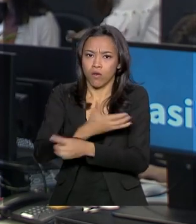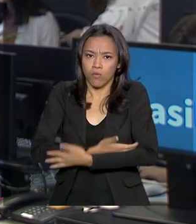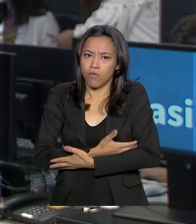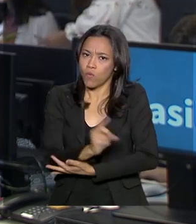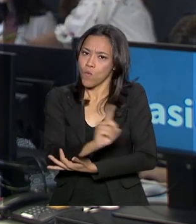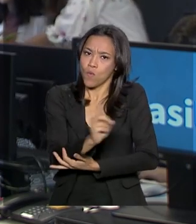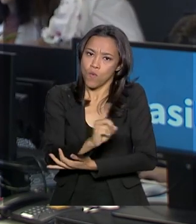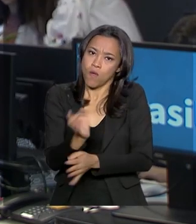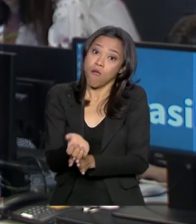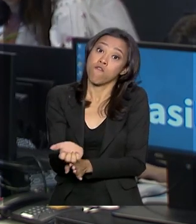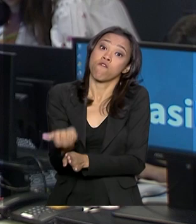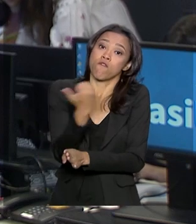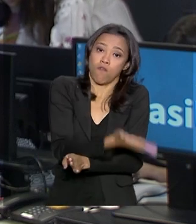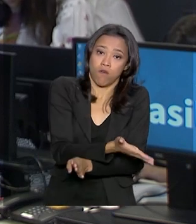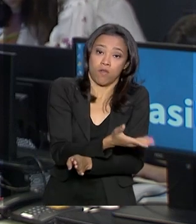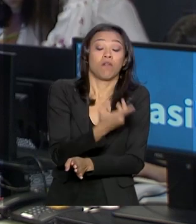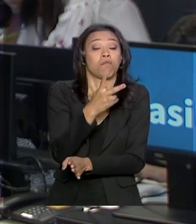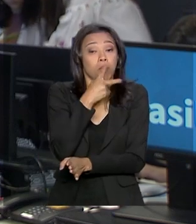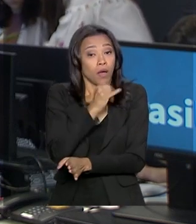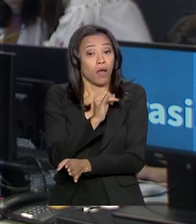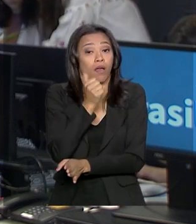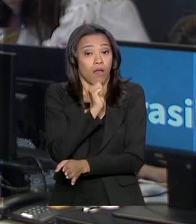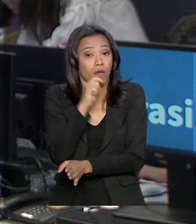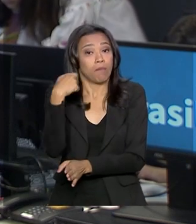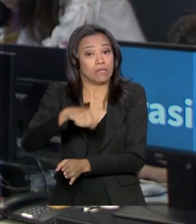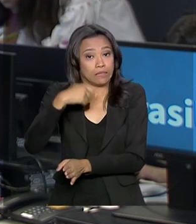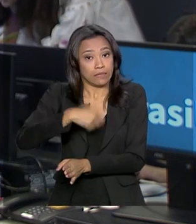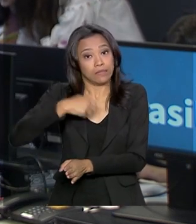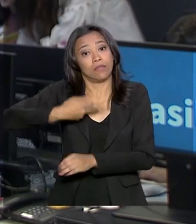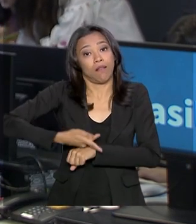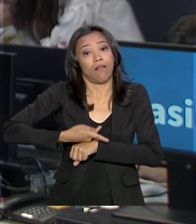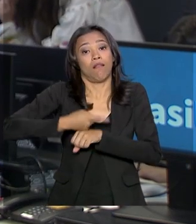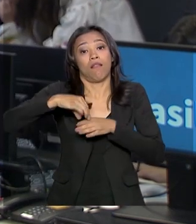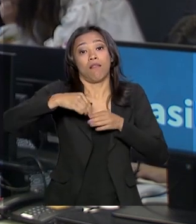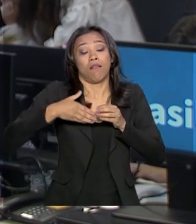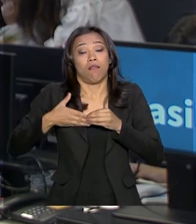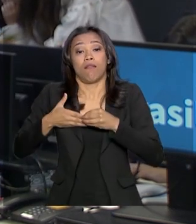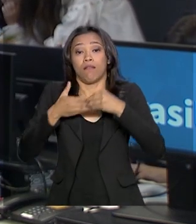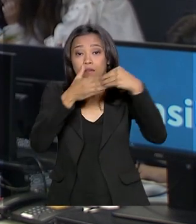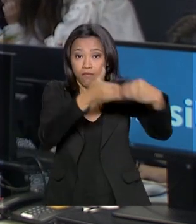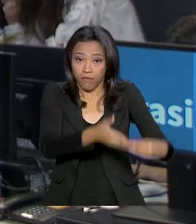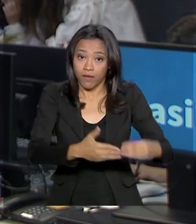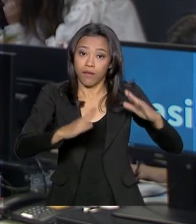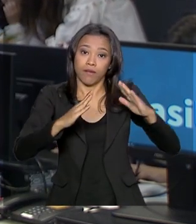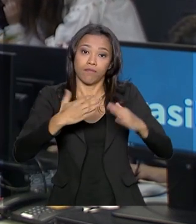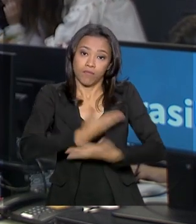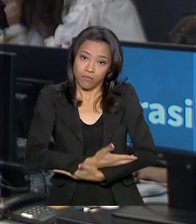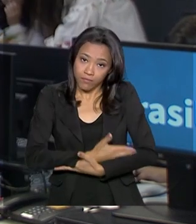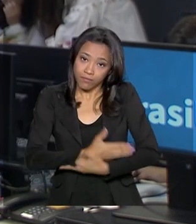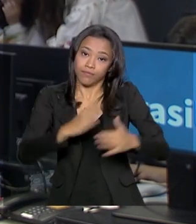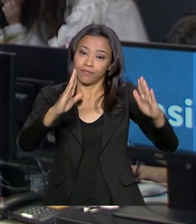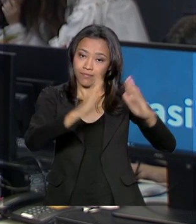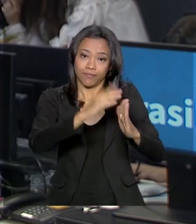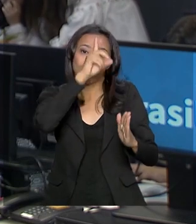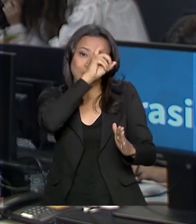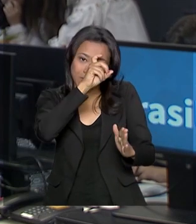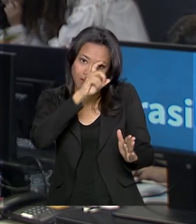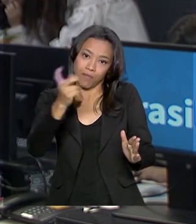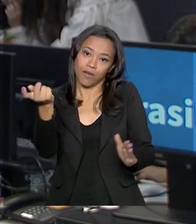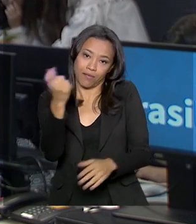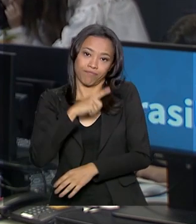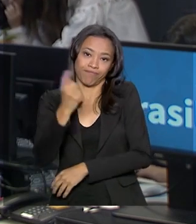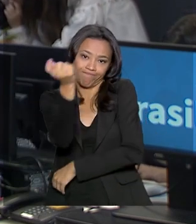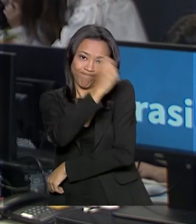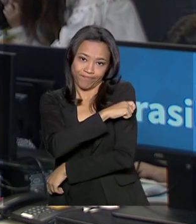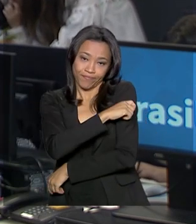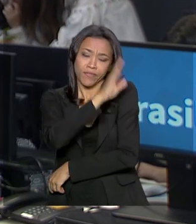os pais ainda precisarão levá-la aos postos de saúde para receber a vacina aos 12 meses. Desde o início